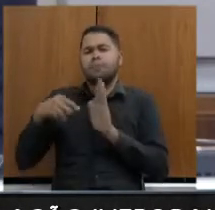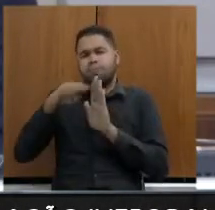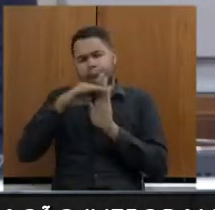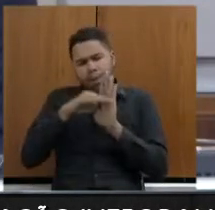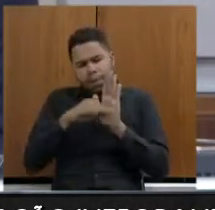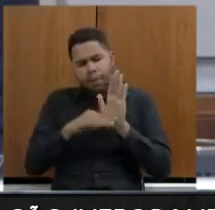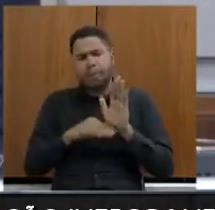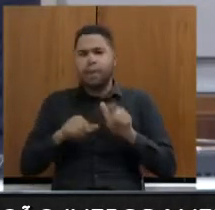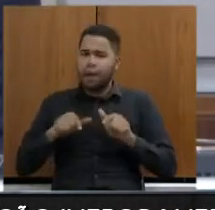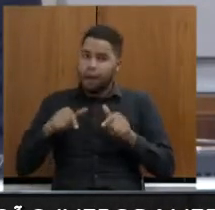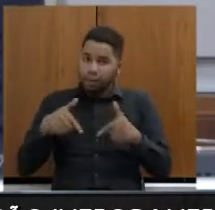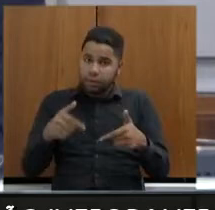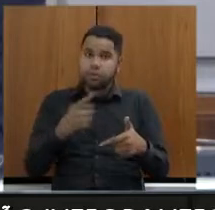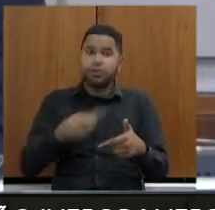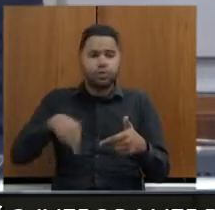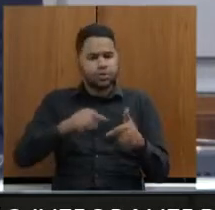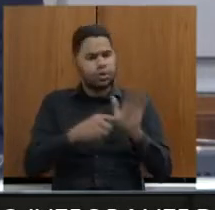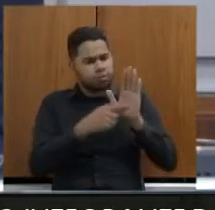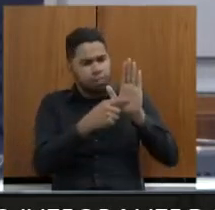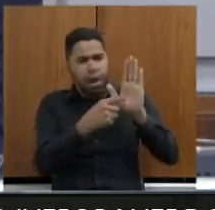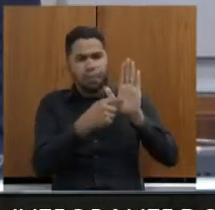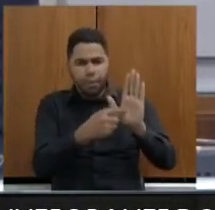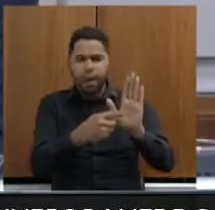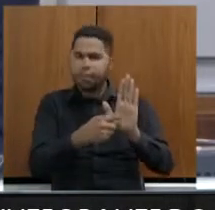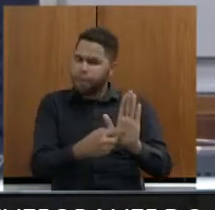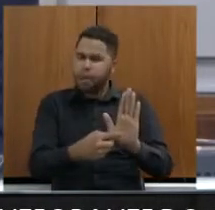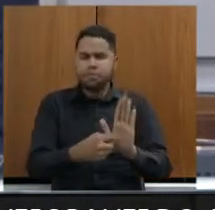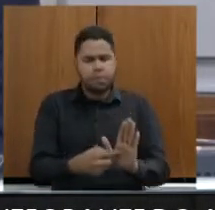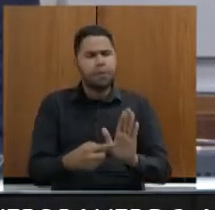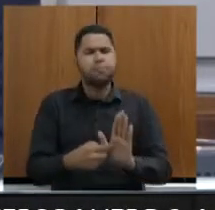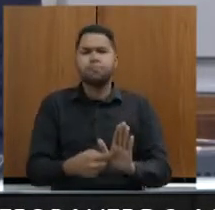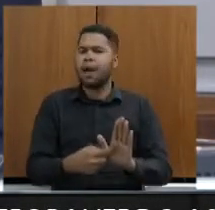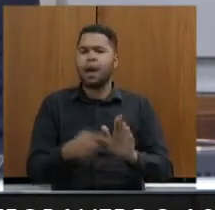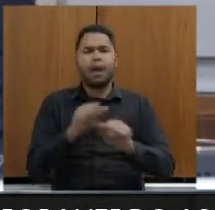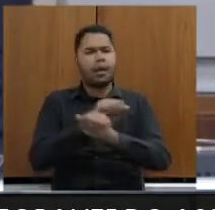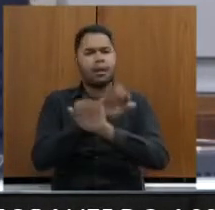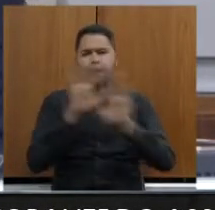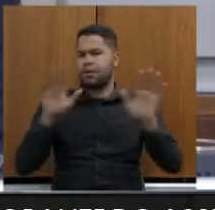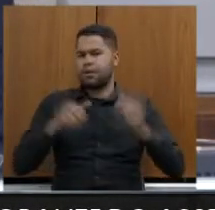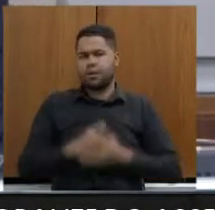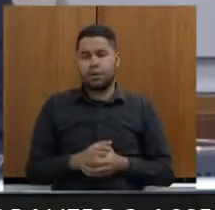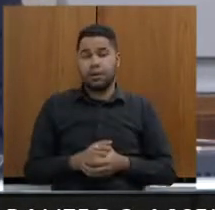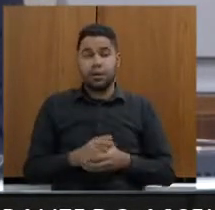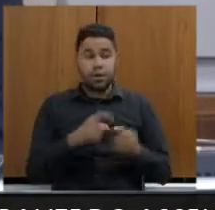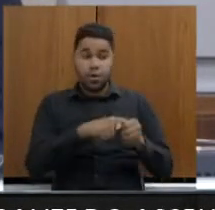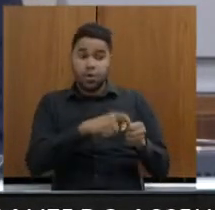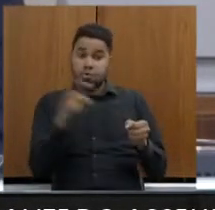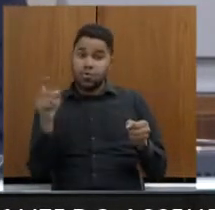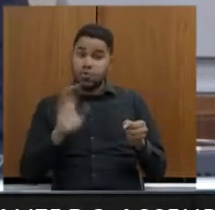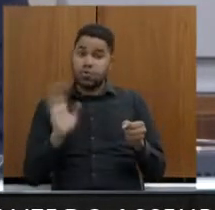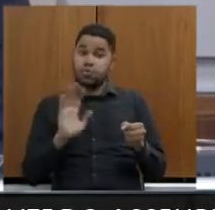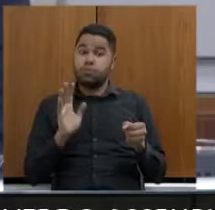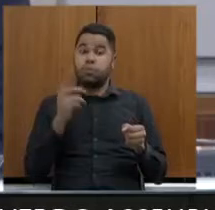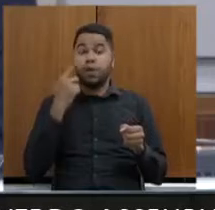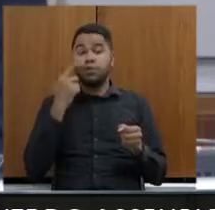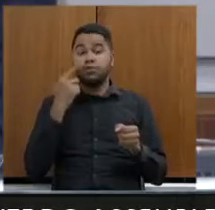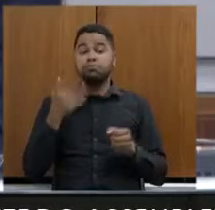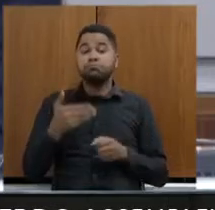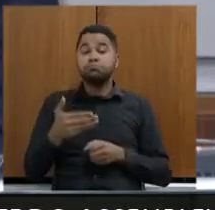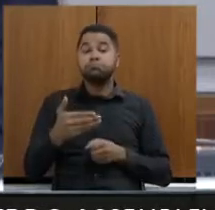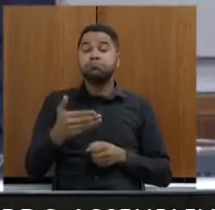e que a gente, com muita transparência, só vai explicando. Então, hoje o projeto não está suspenso e com uma boa perspectiva de